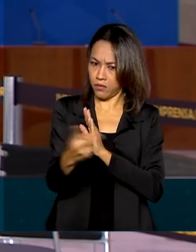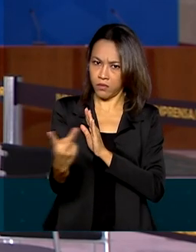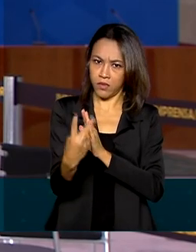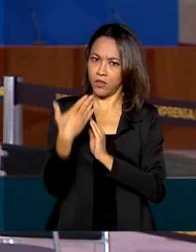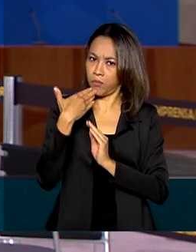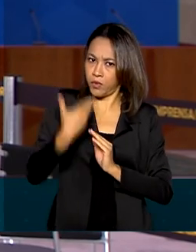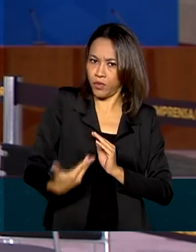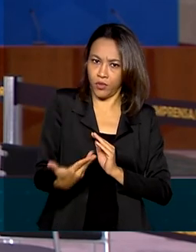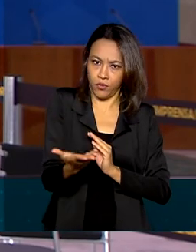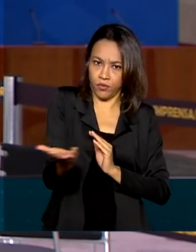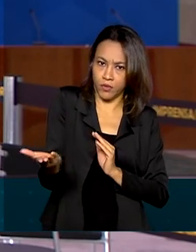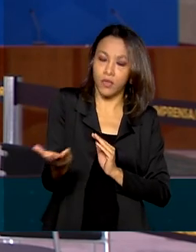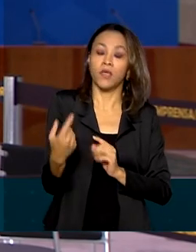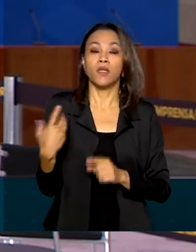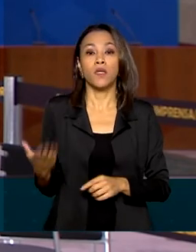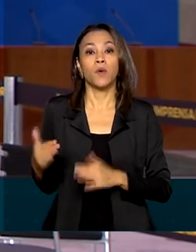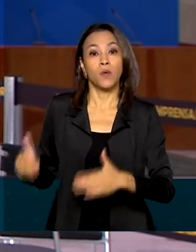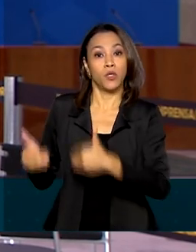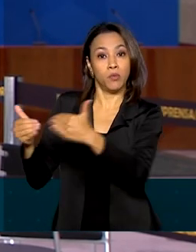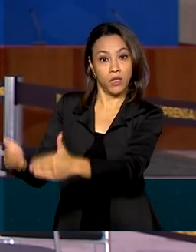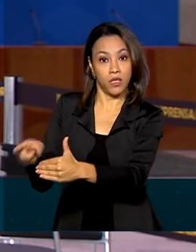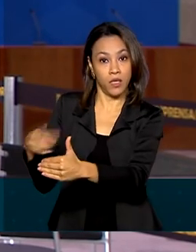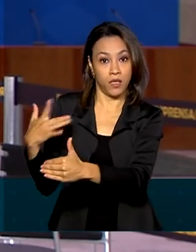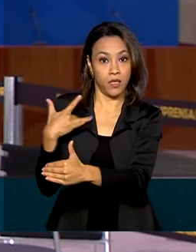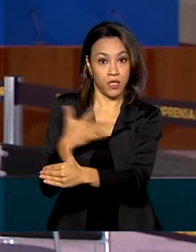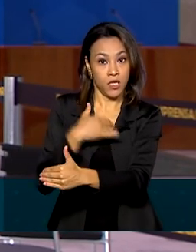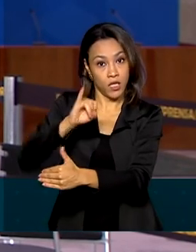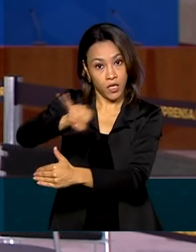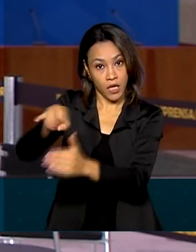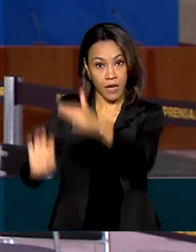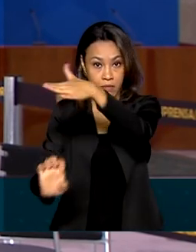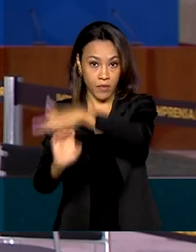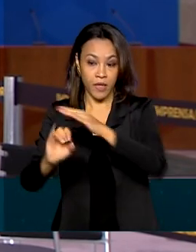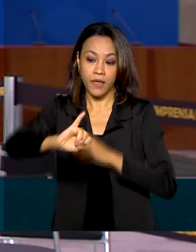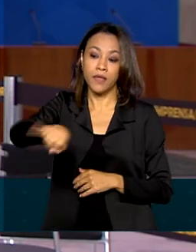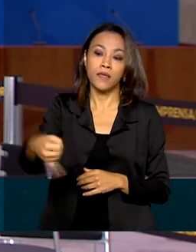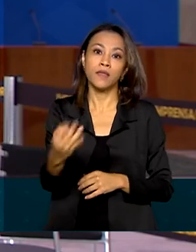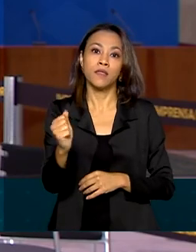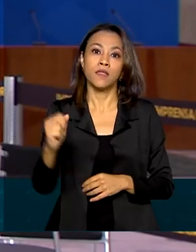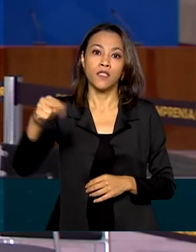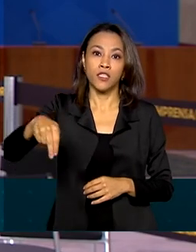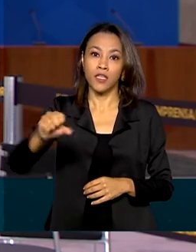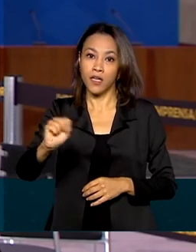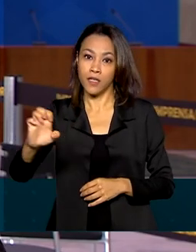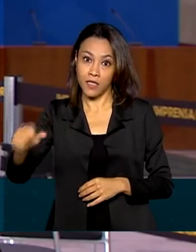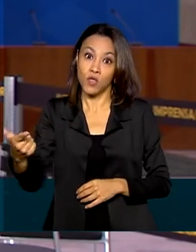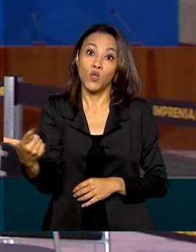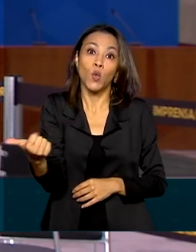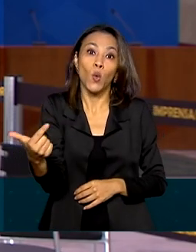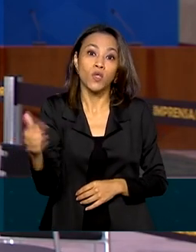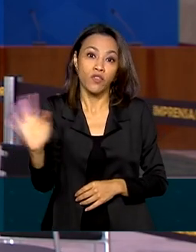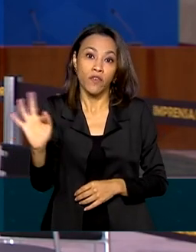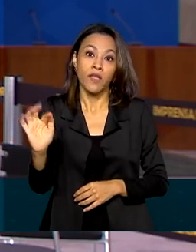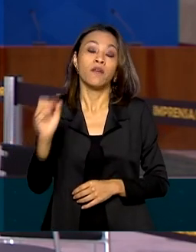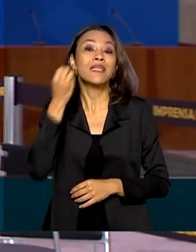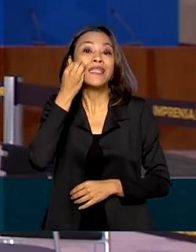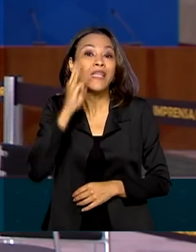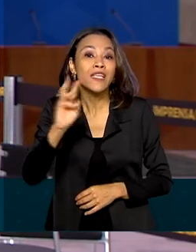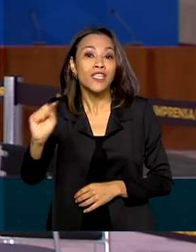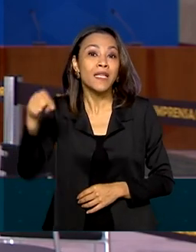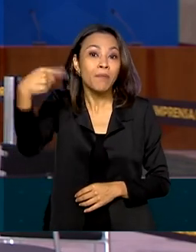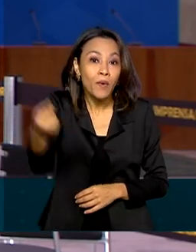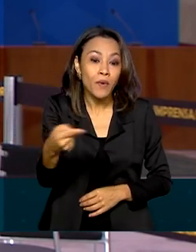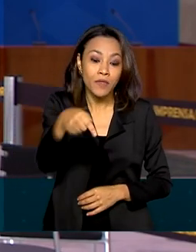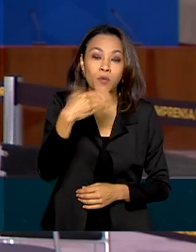ainda segundo o Ministério, a proposta de contrato da Janssen chegou à pasta no dia 12 de fevereiro e da Pfizer três dias depois, embora as